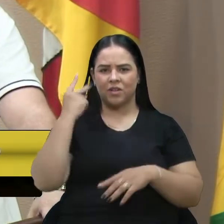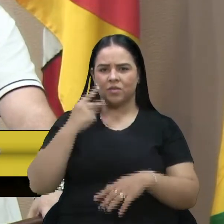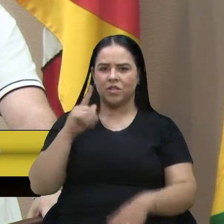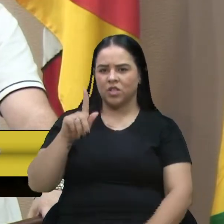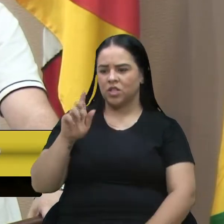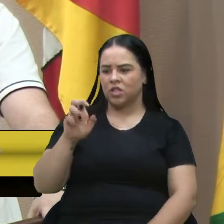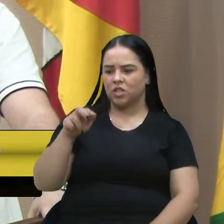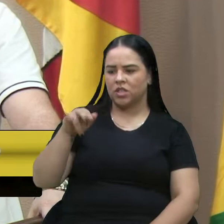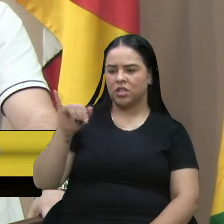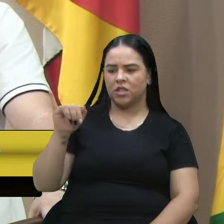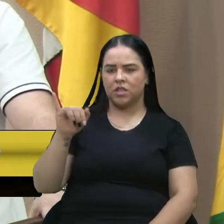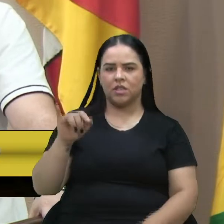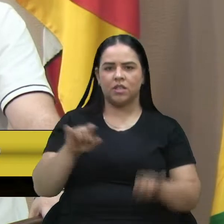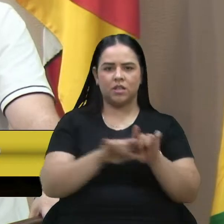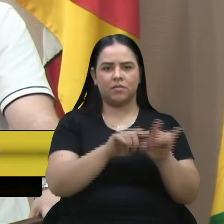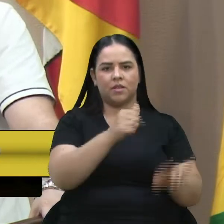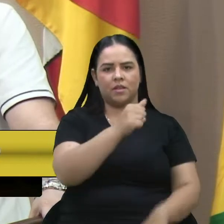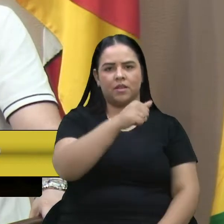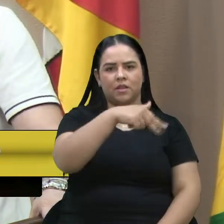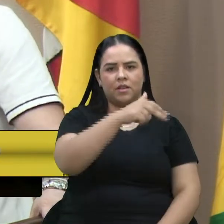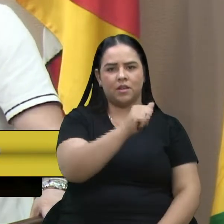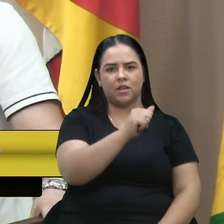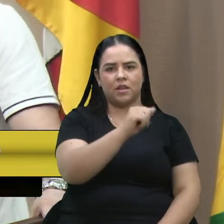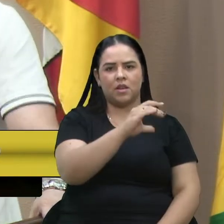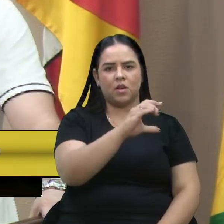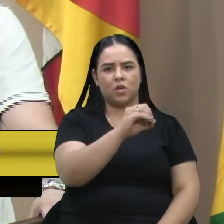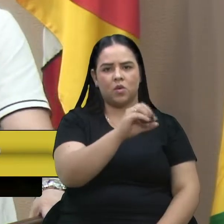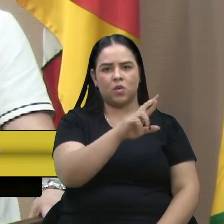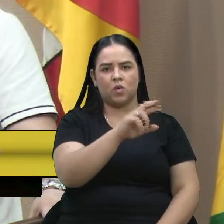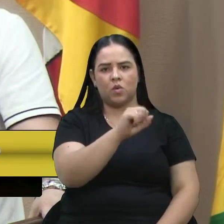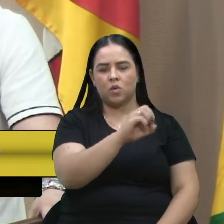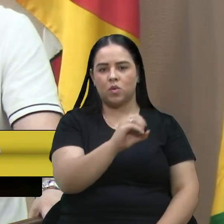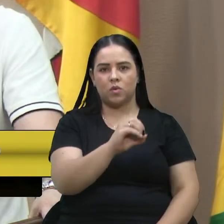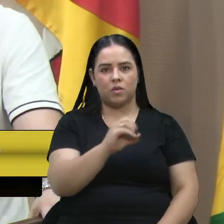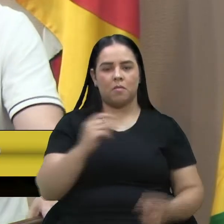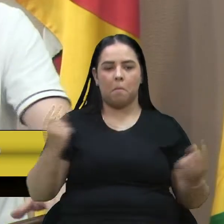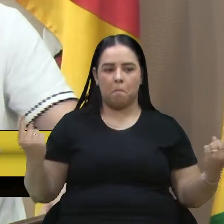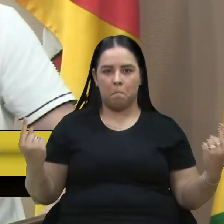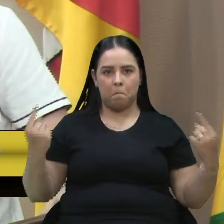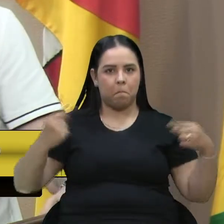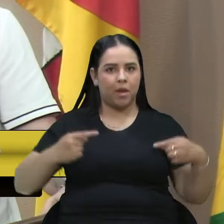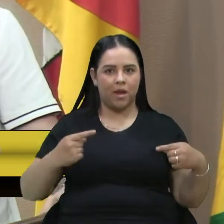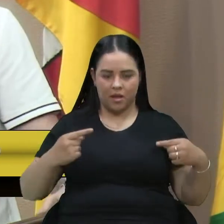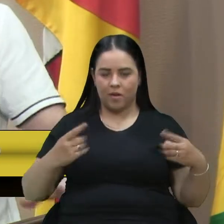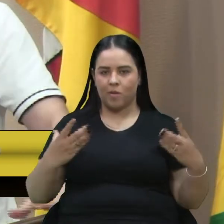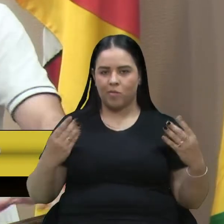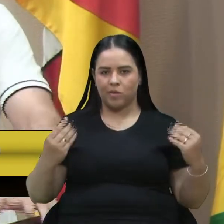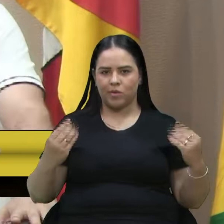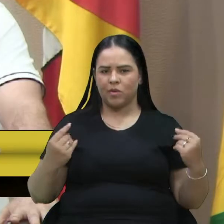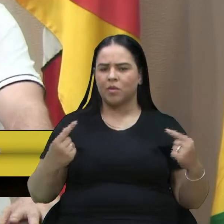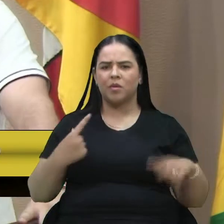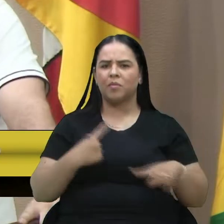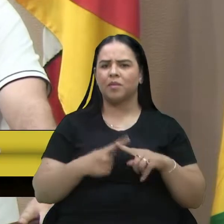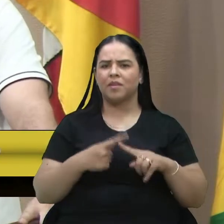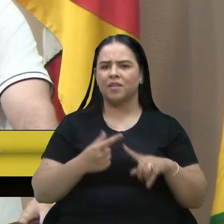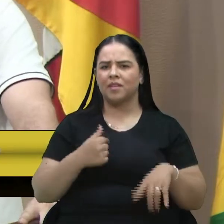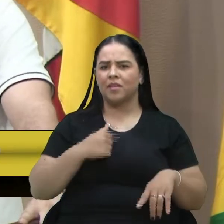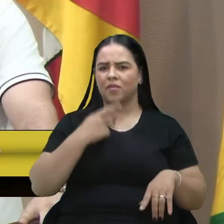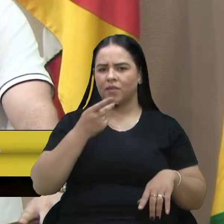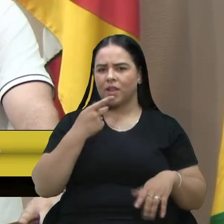e a vereadora Ana Corso. Era muito grande. Mas por que eu trago